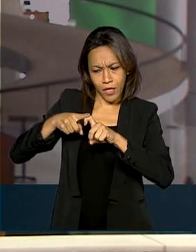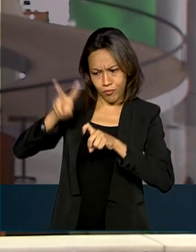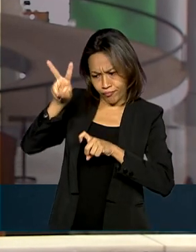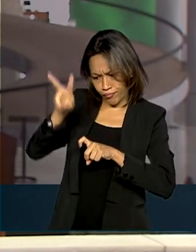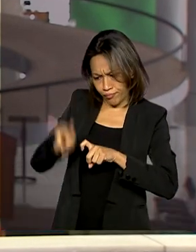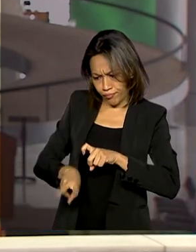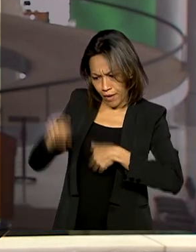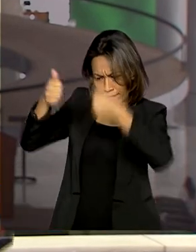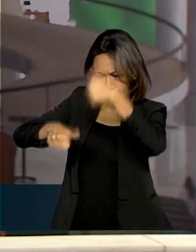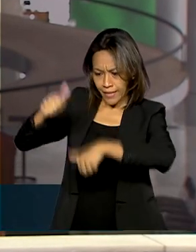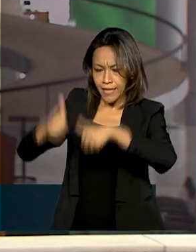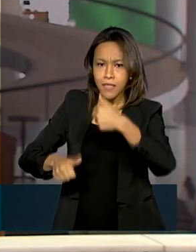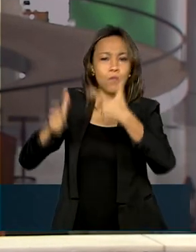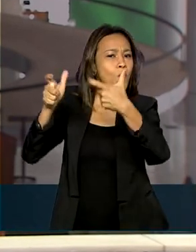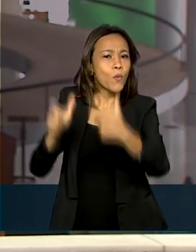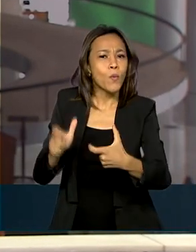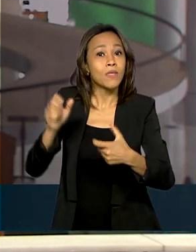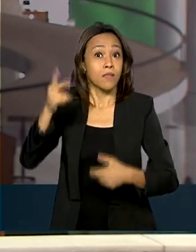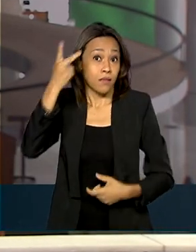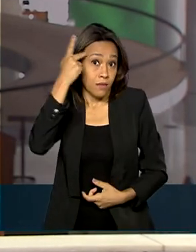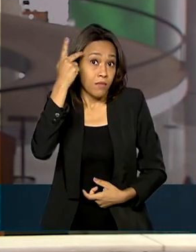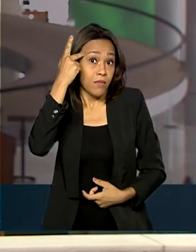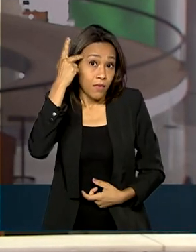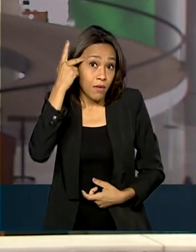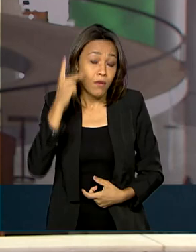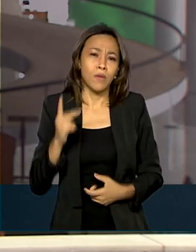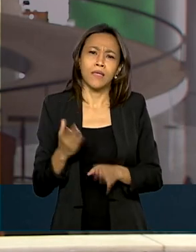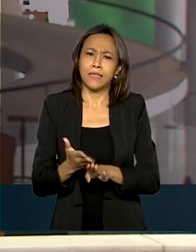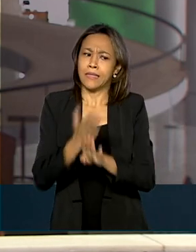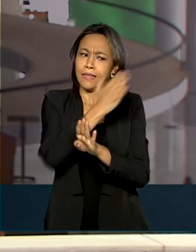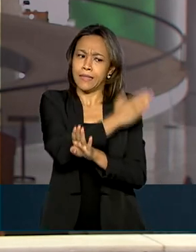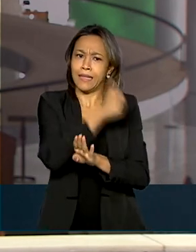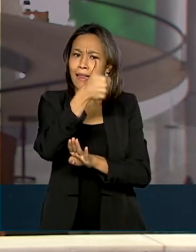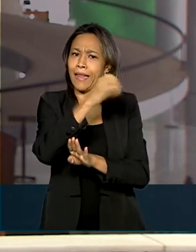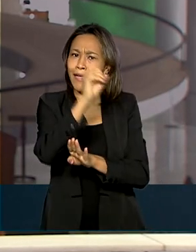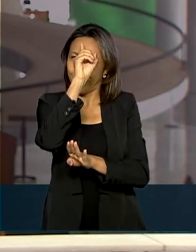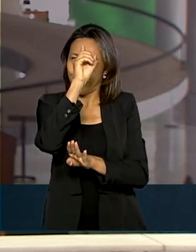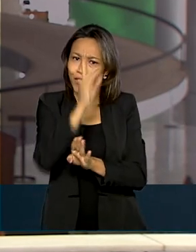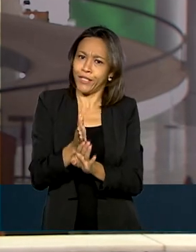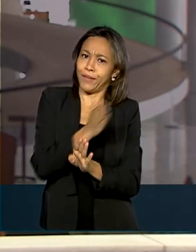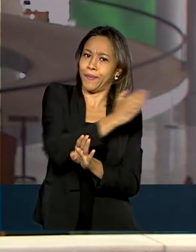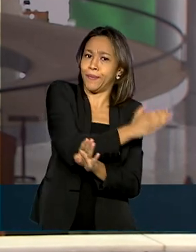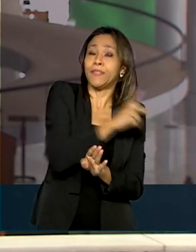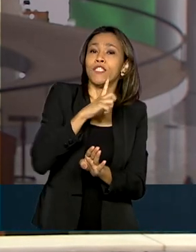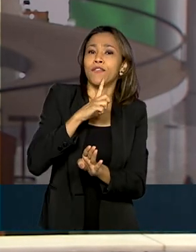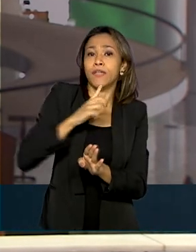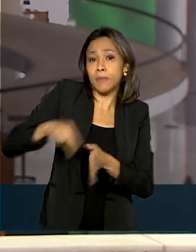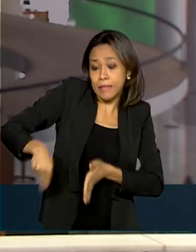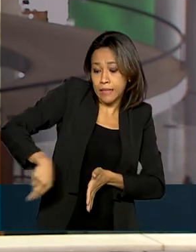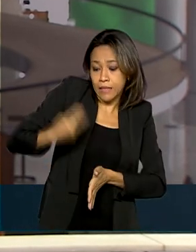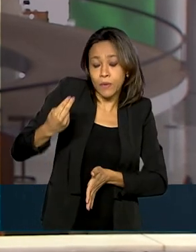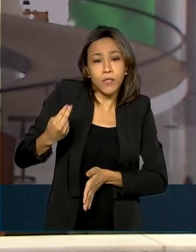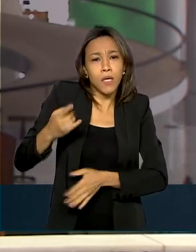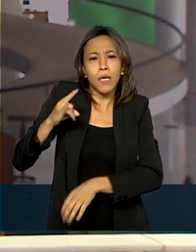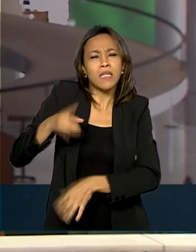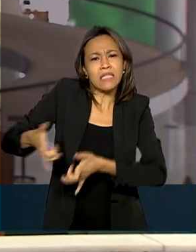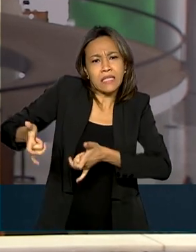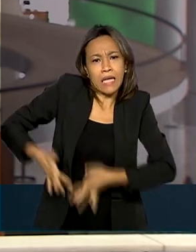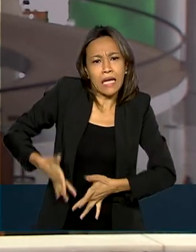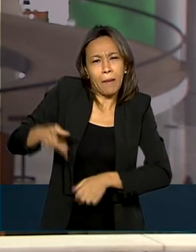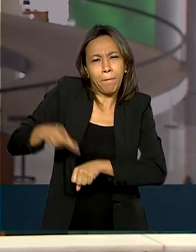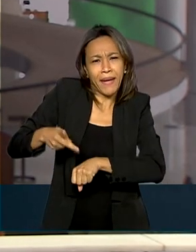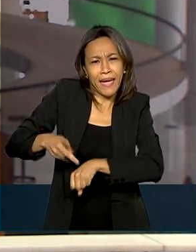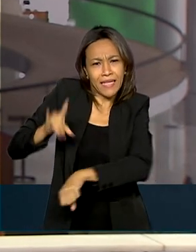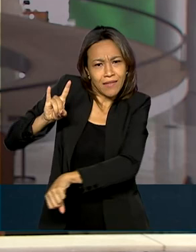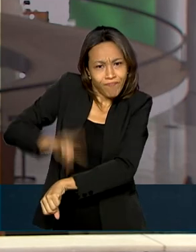Albert Einstein, em São Paulo. Há cerca de dez dias, o presidente fez uma cirurgia para retirada de cálculos renais.